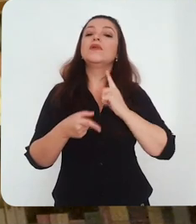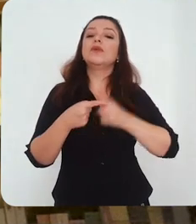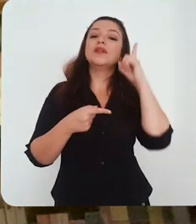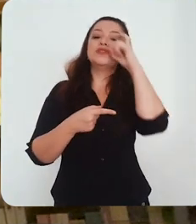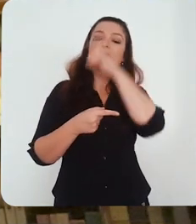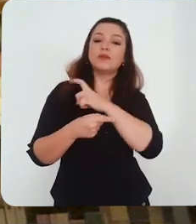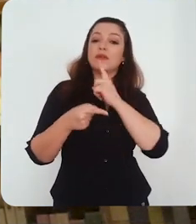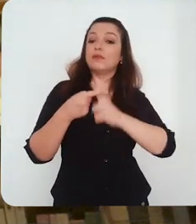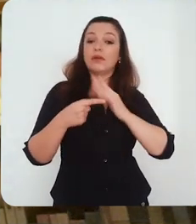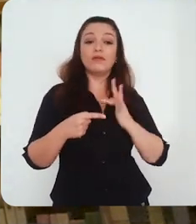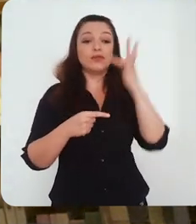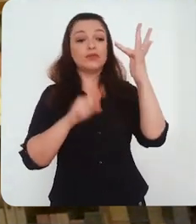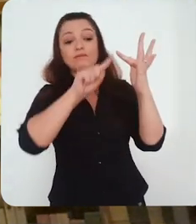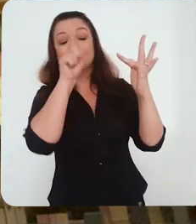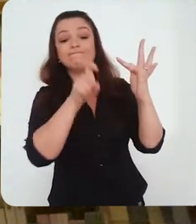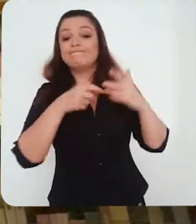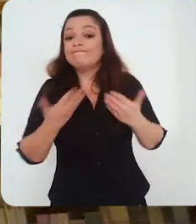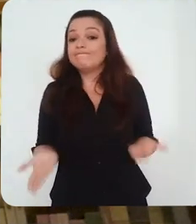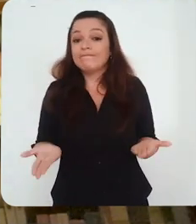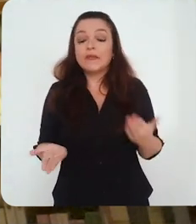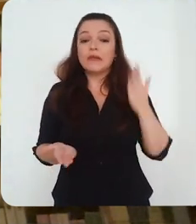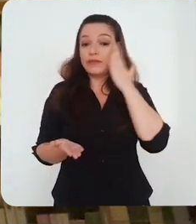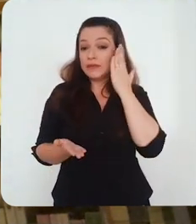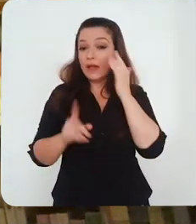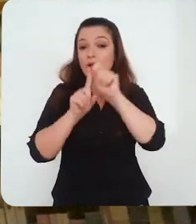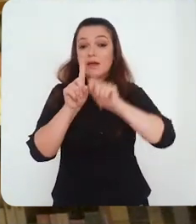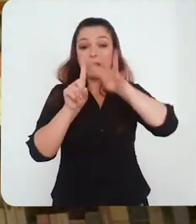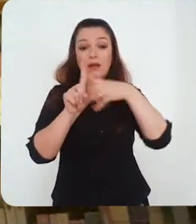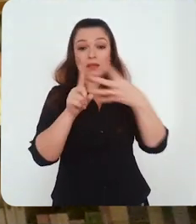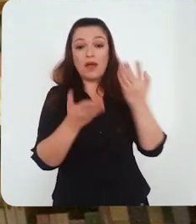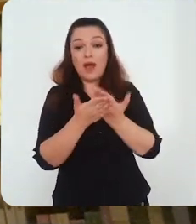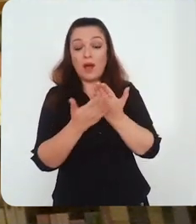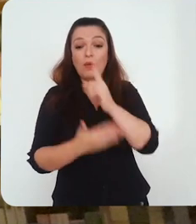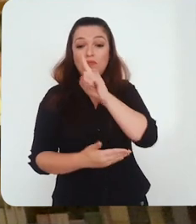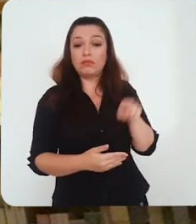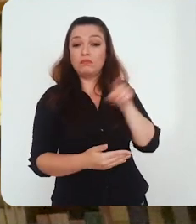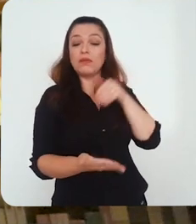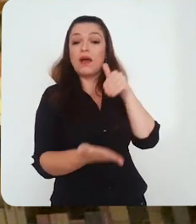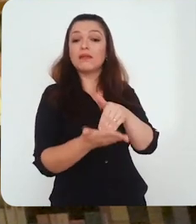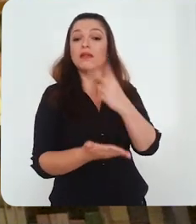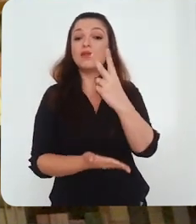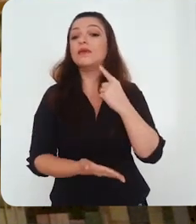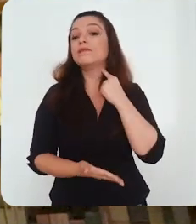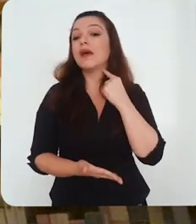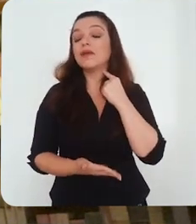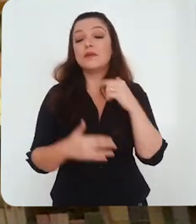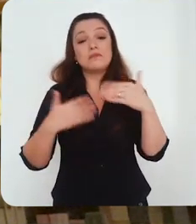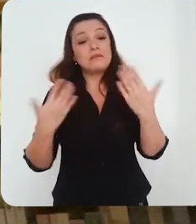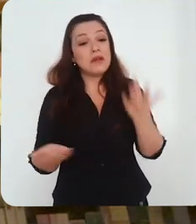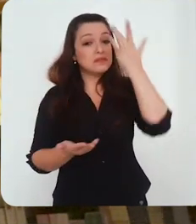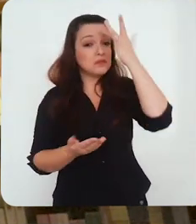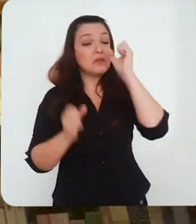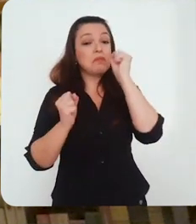de muita incerteza. Vejam que a suspensão do calendário é até o dia 2, mas temos que trabalhar com o horizonte